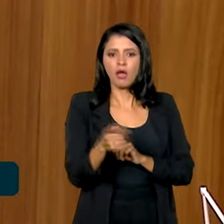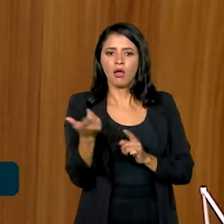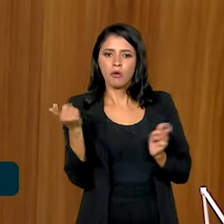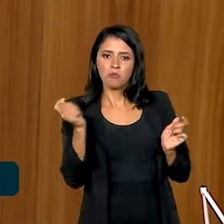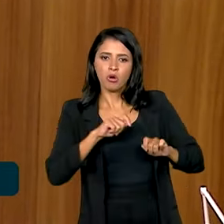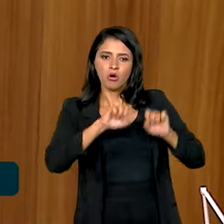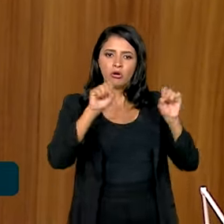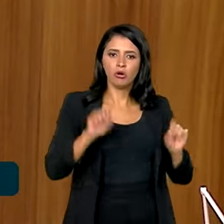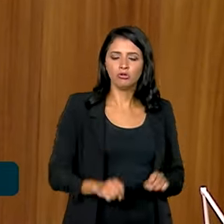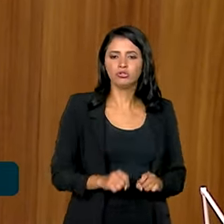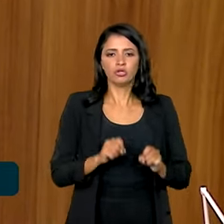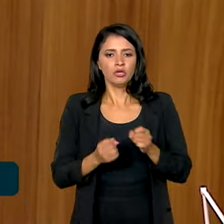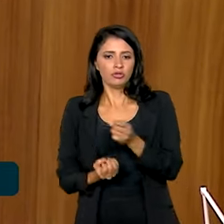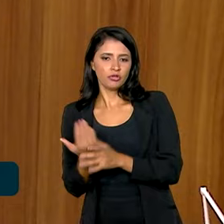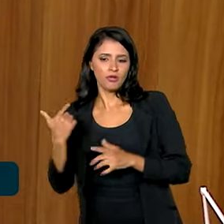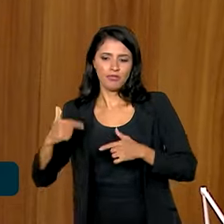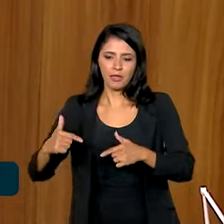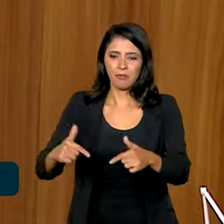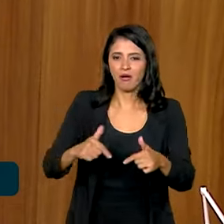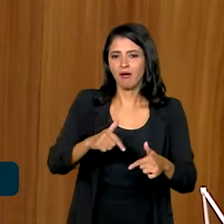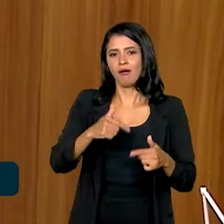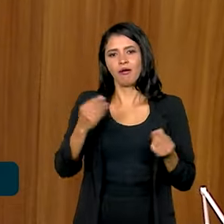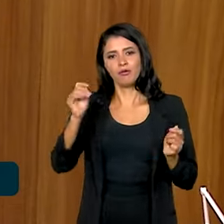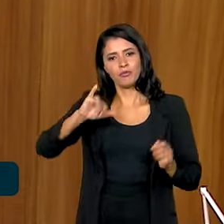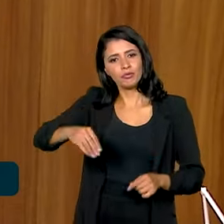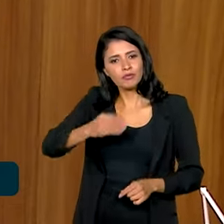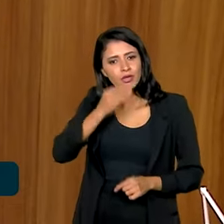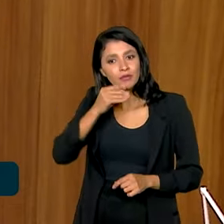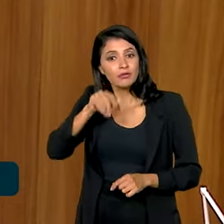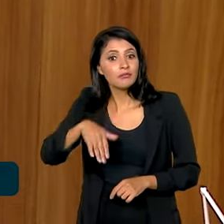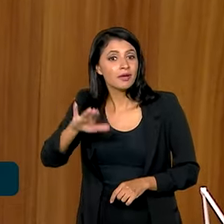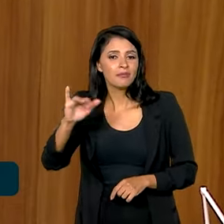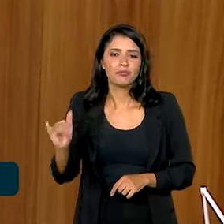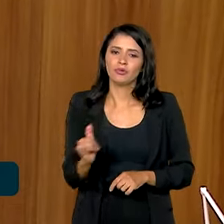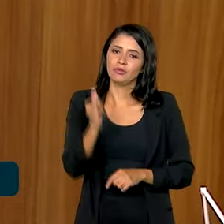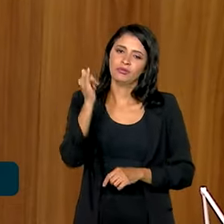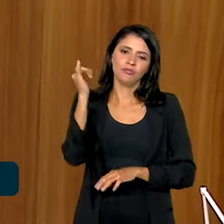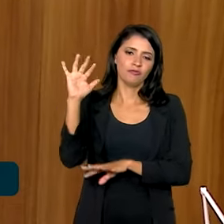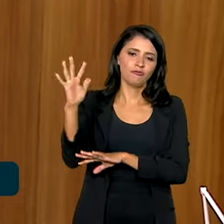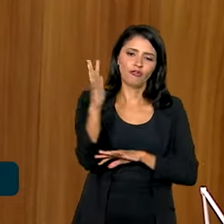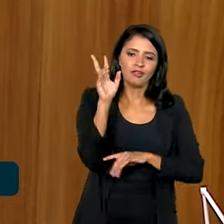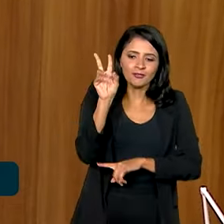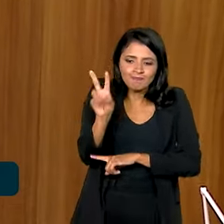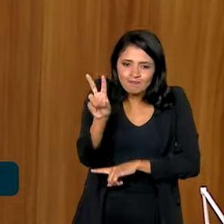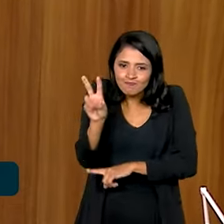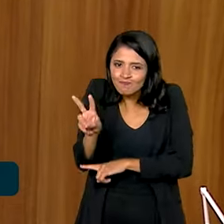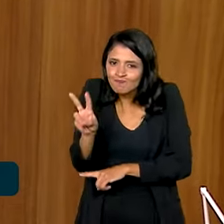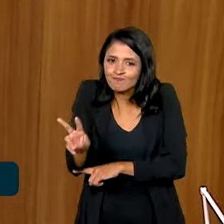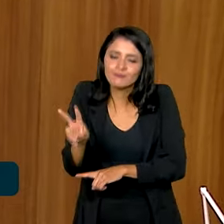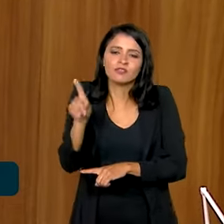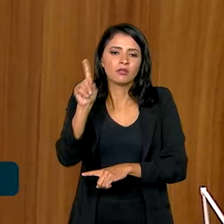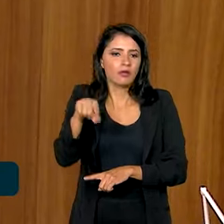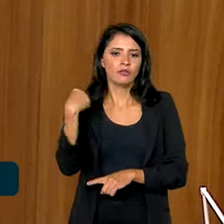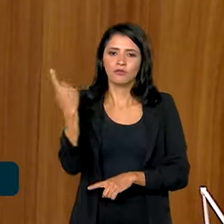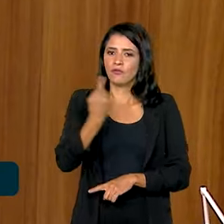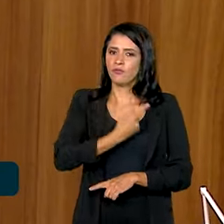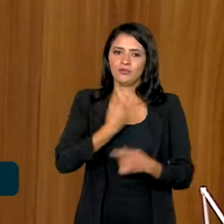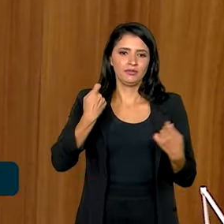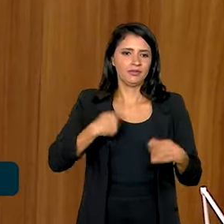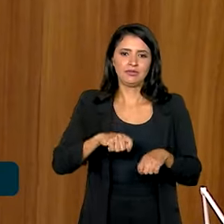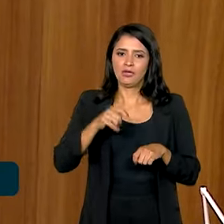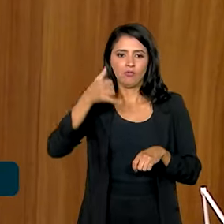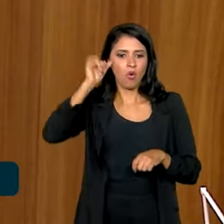sistema produtivo, gerar emprego, gerar oportunidade e, o que é mais importante, preservar a nossa floresta. Nós não precisamos crescer com a nossa